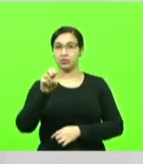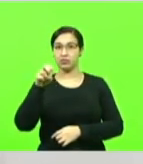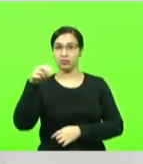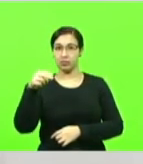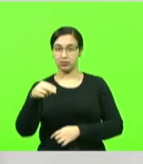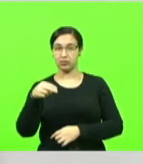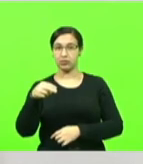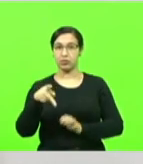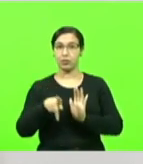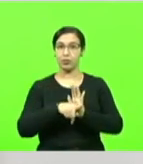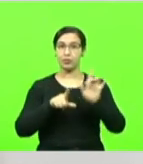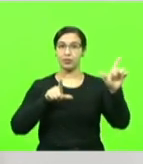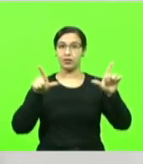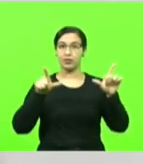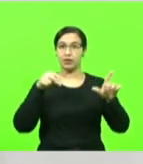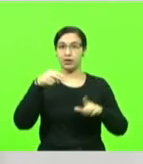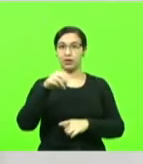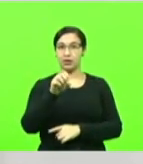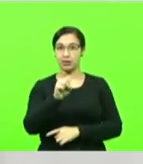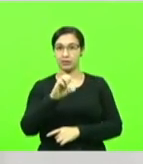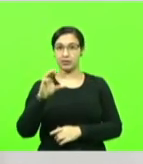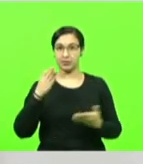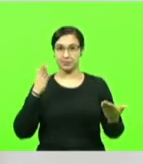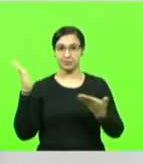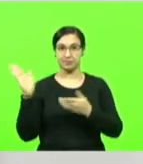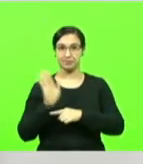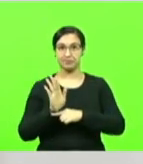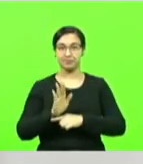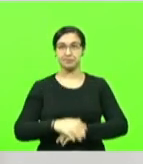essa manifestação na TV. Pode botar o vídeo dois, por favor.